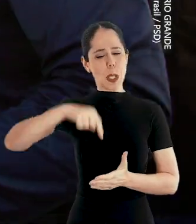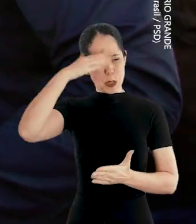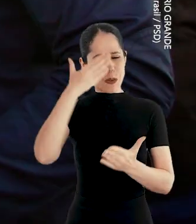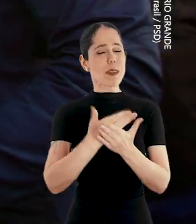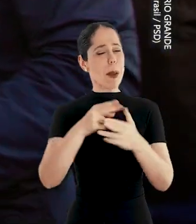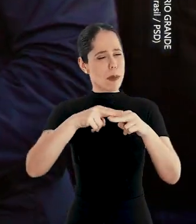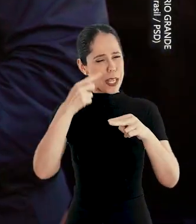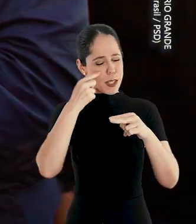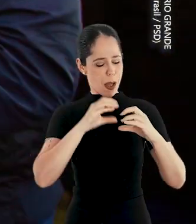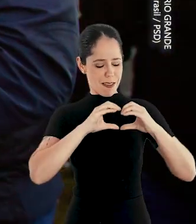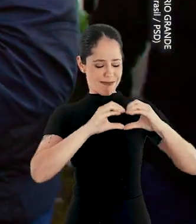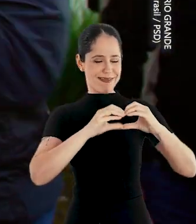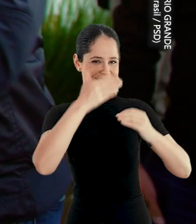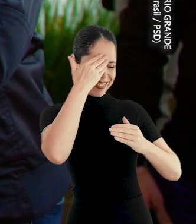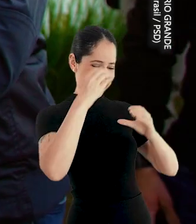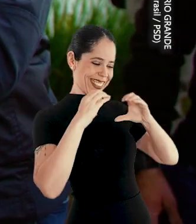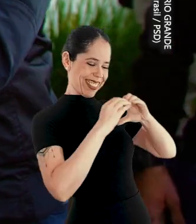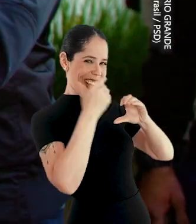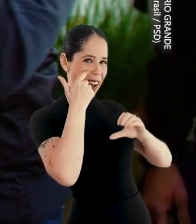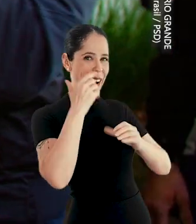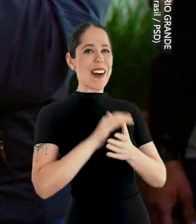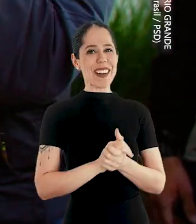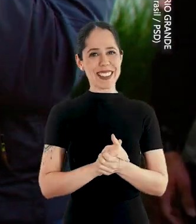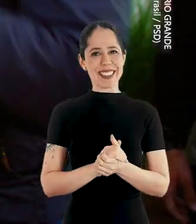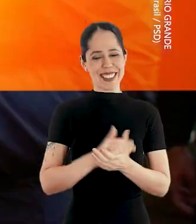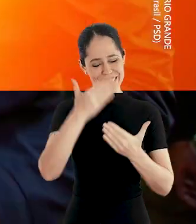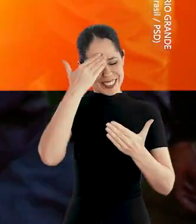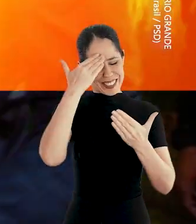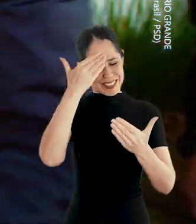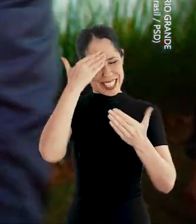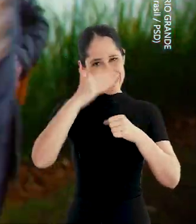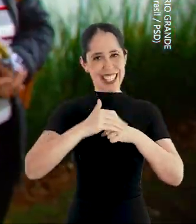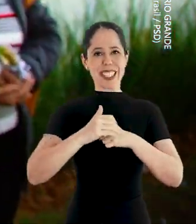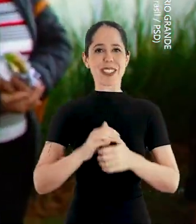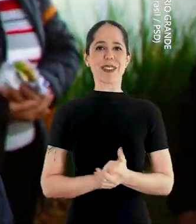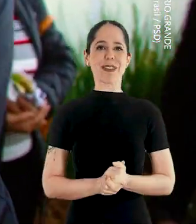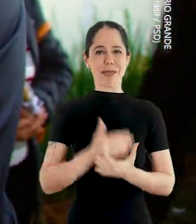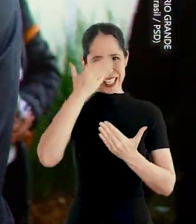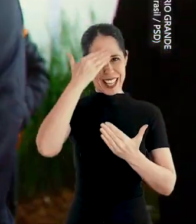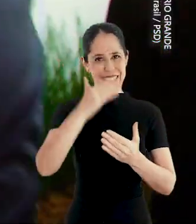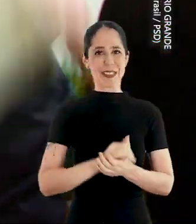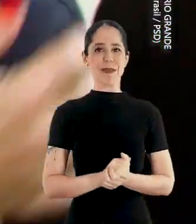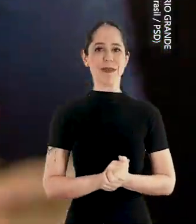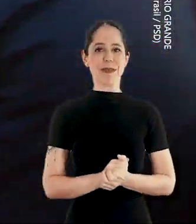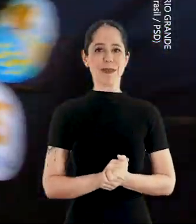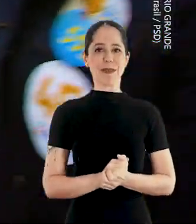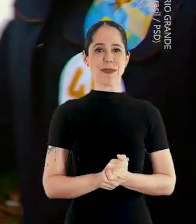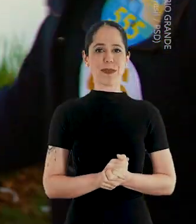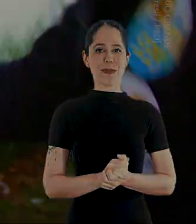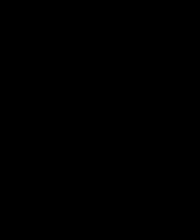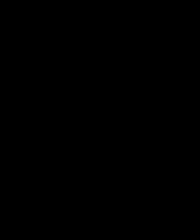E aí, gente, por isso que, ó... Obrigado, olha aí, ó. Olha aí, ó, viu? Valeu, obrigado por carinho. Valeu. Obrigada. gente, ó... ó...